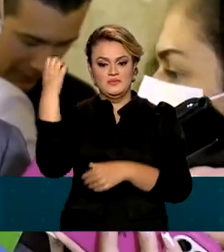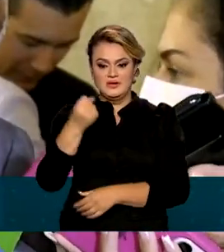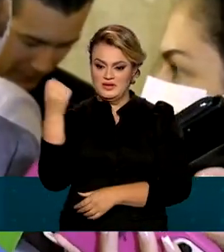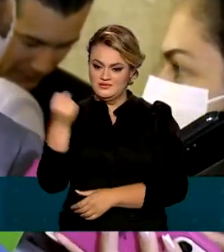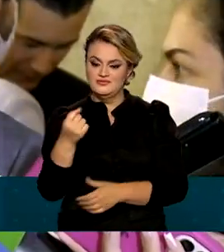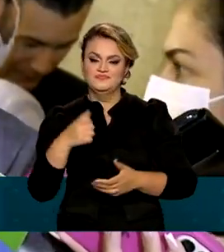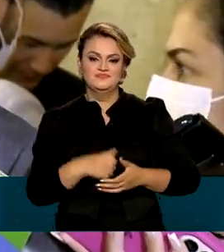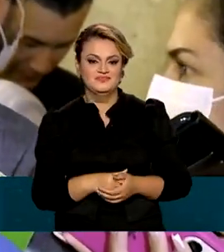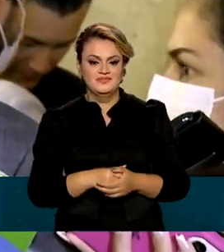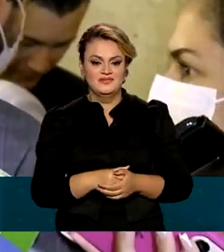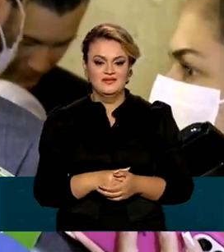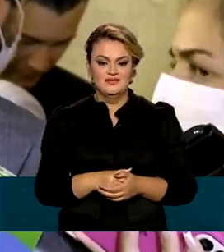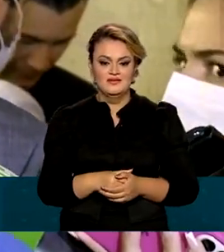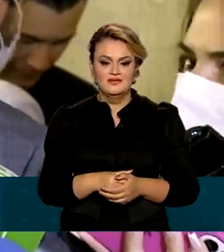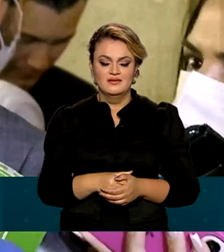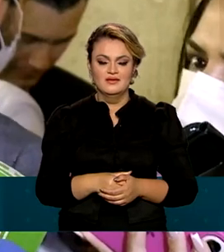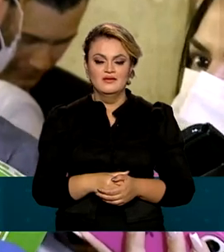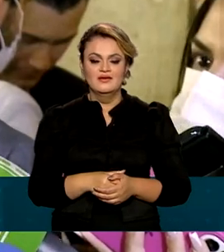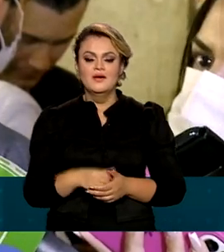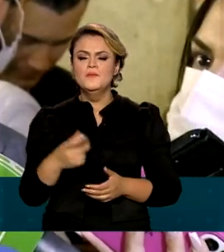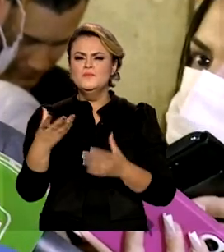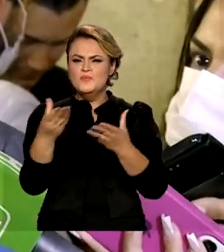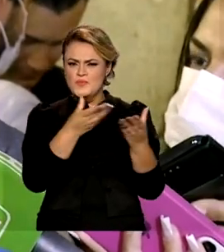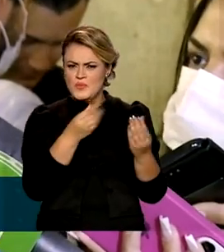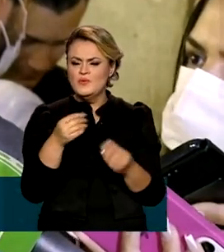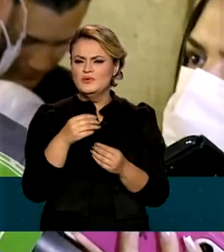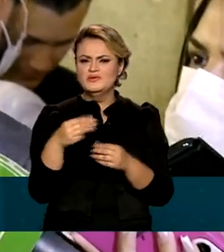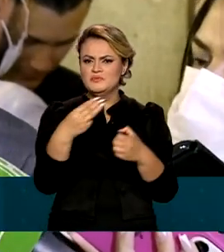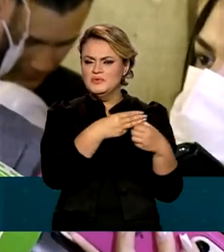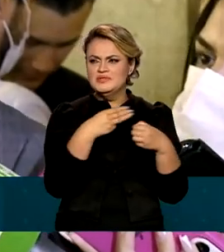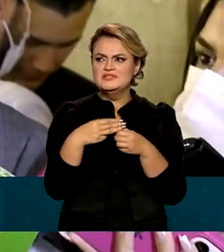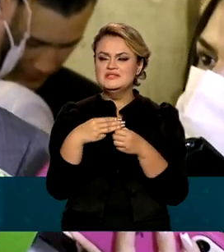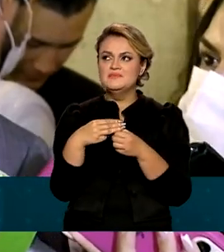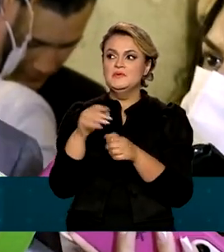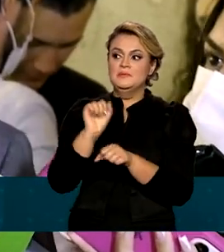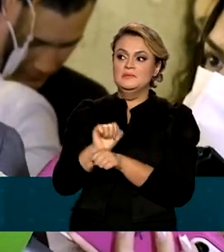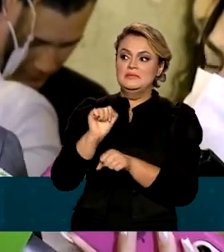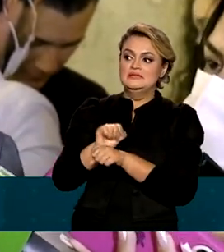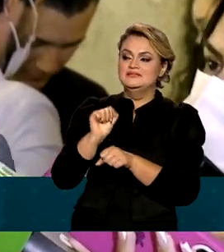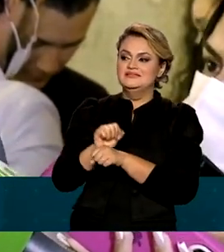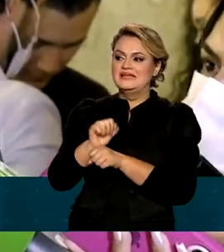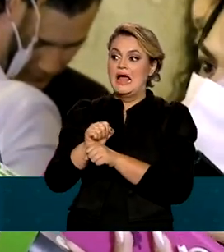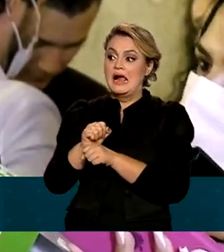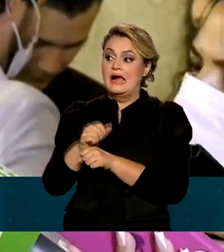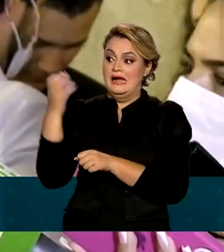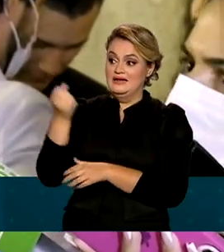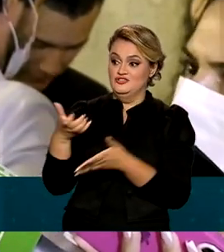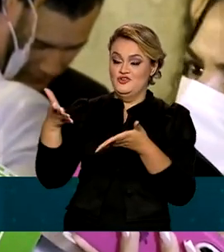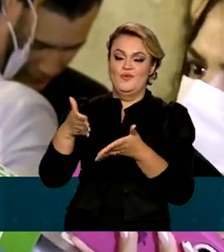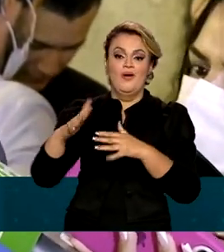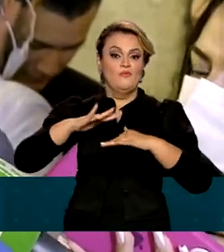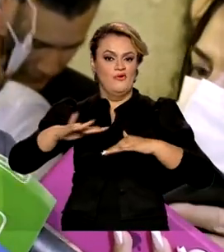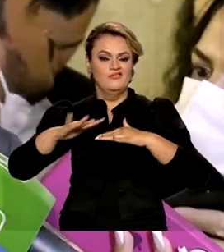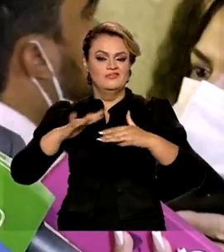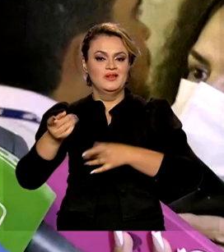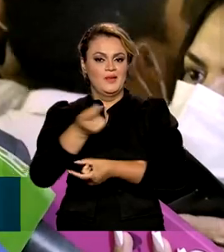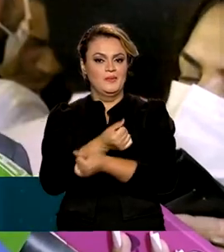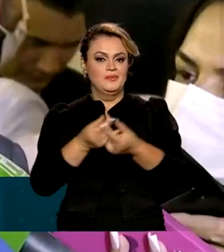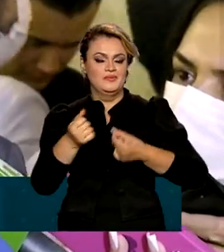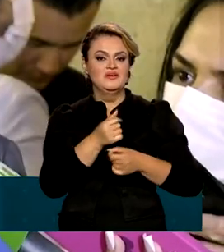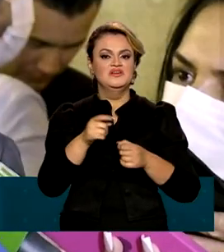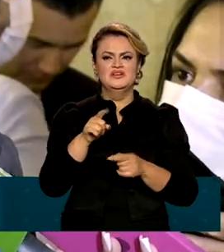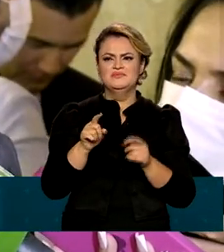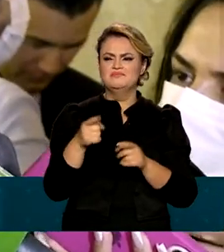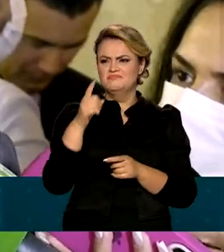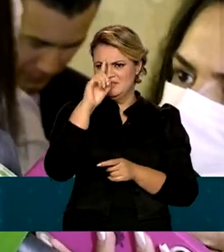do pagamento do leite em muitos municípios é um dia que as pessoas movimentam o comércio da cidade. Isso é muito importante ainda no interior do